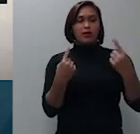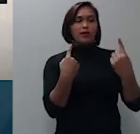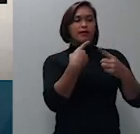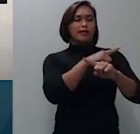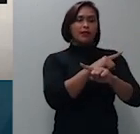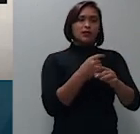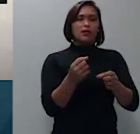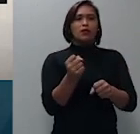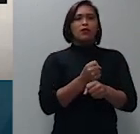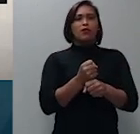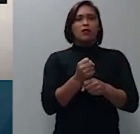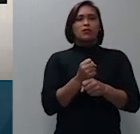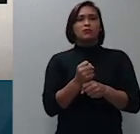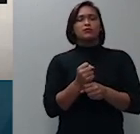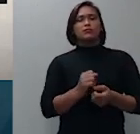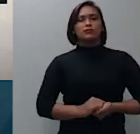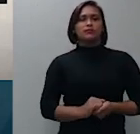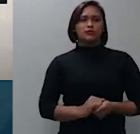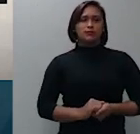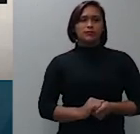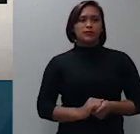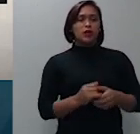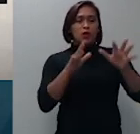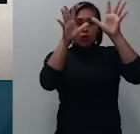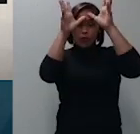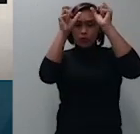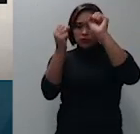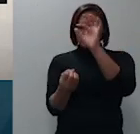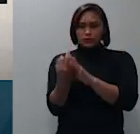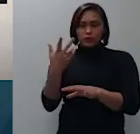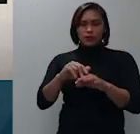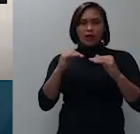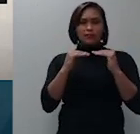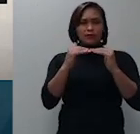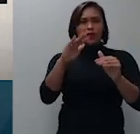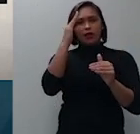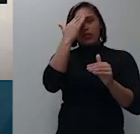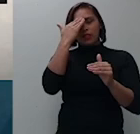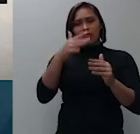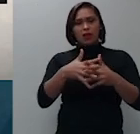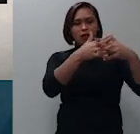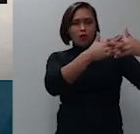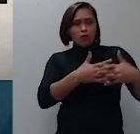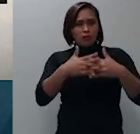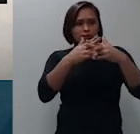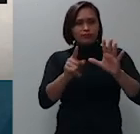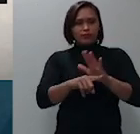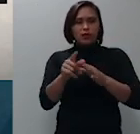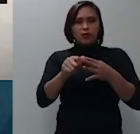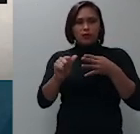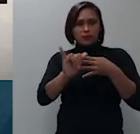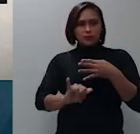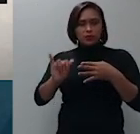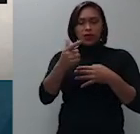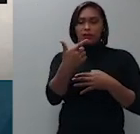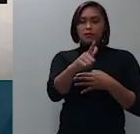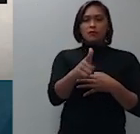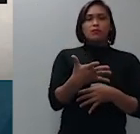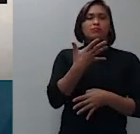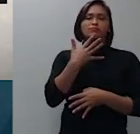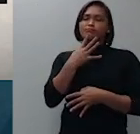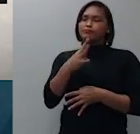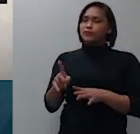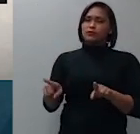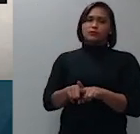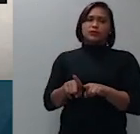tribunal de origem assentou a intempestividade do agravo de instrumento por não reconhecer hipóteses de interrupção